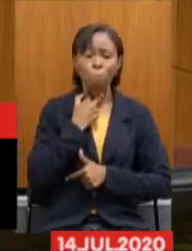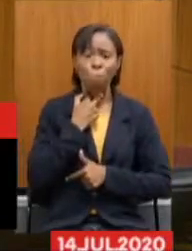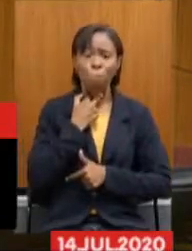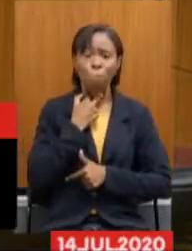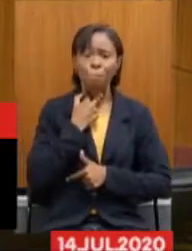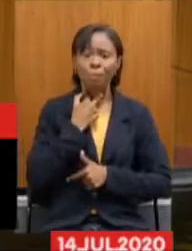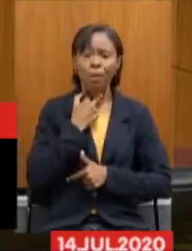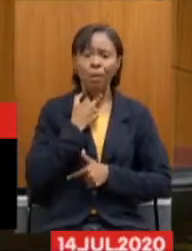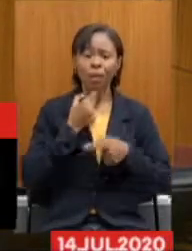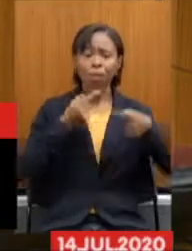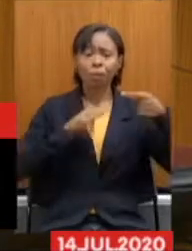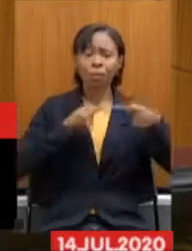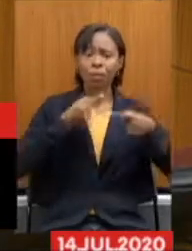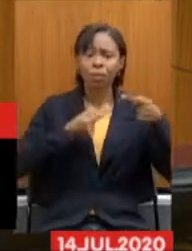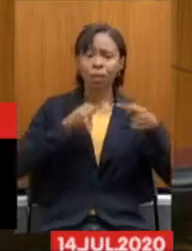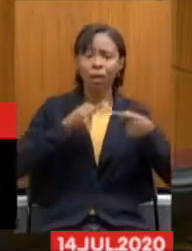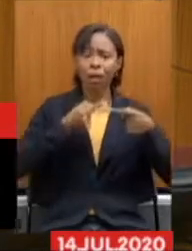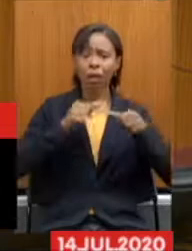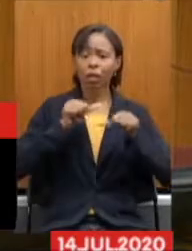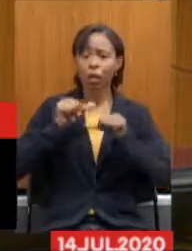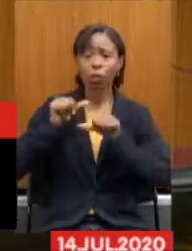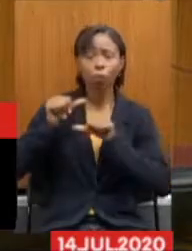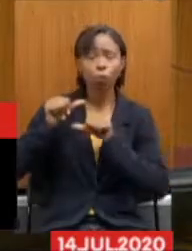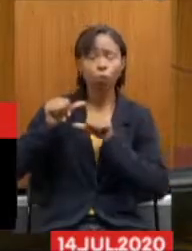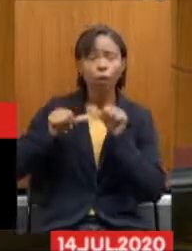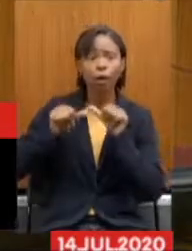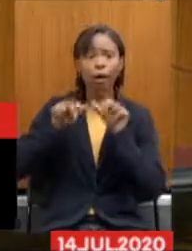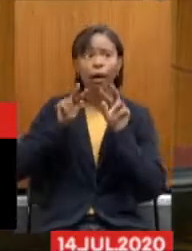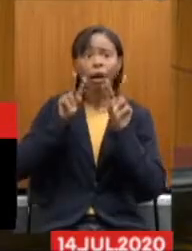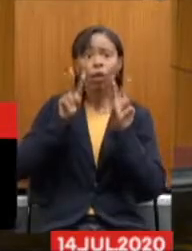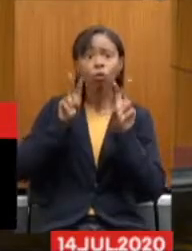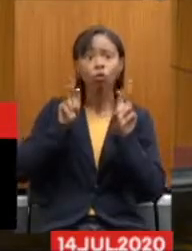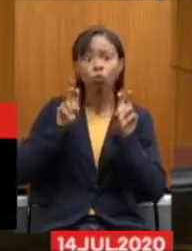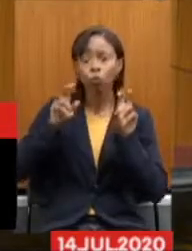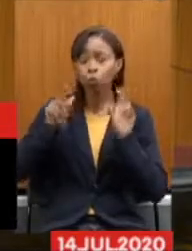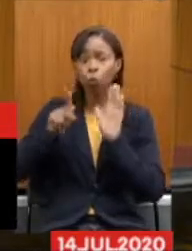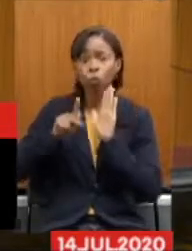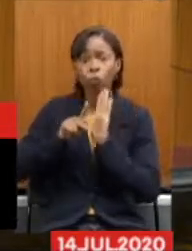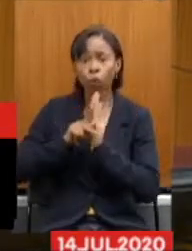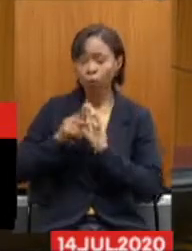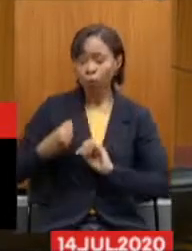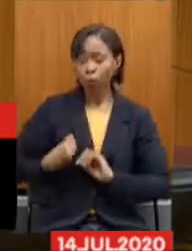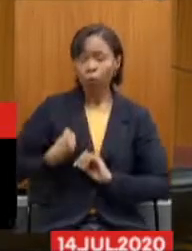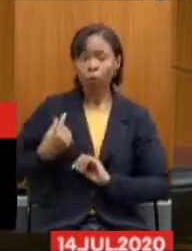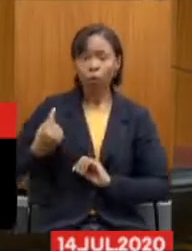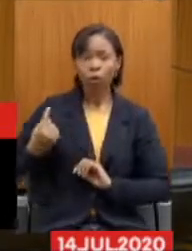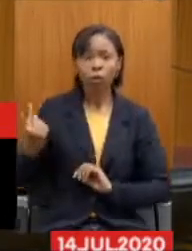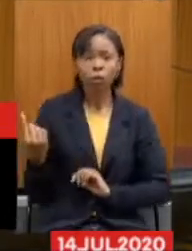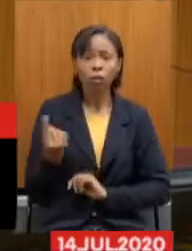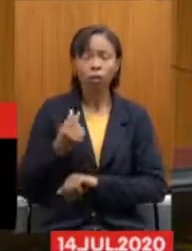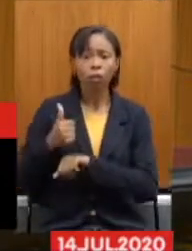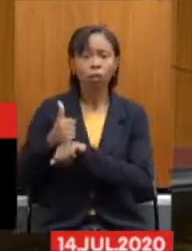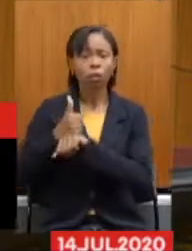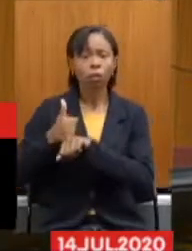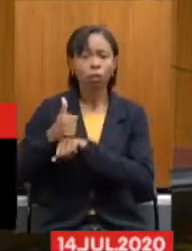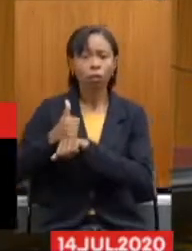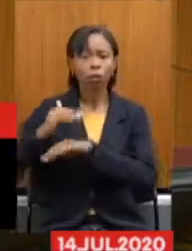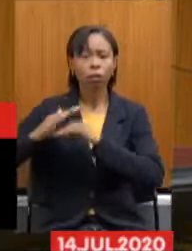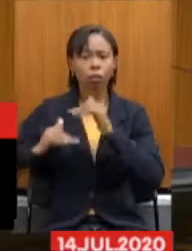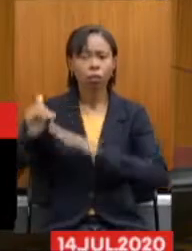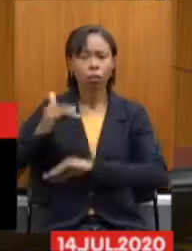em relação à nossa vida enquanto servidor. Então, proposta dos trabalhadores que a